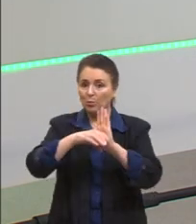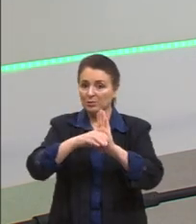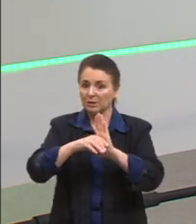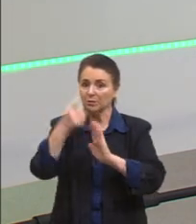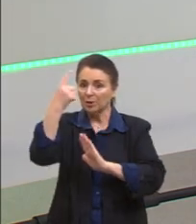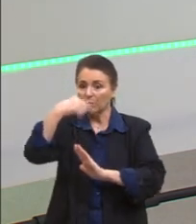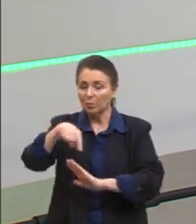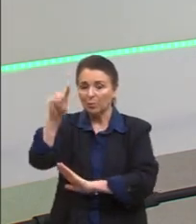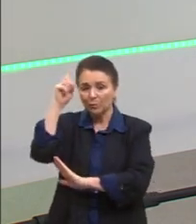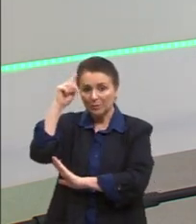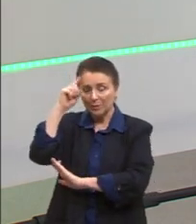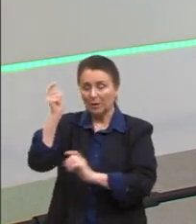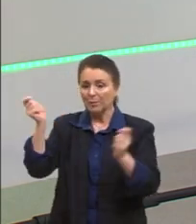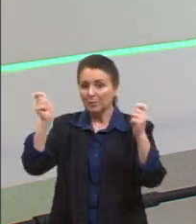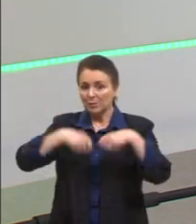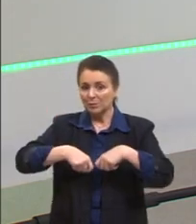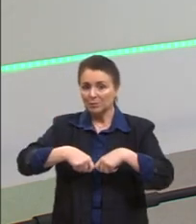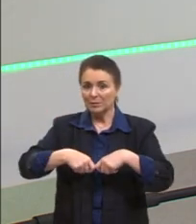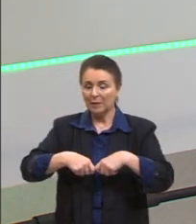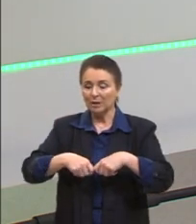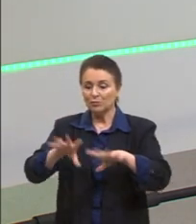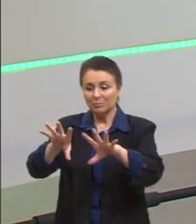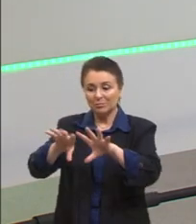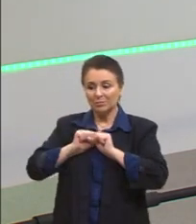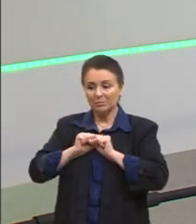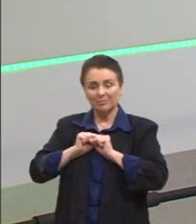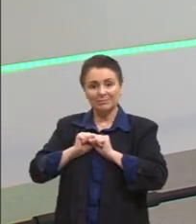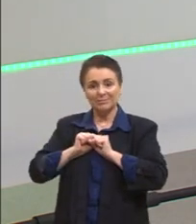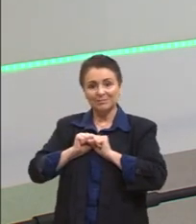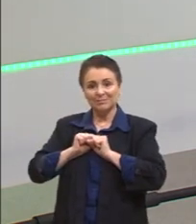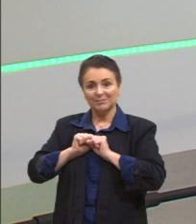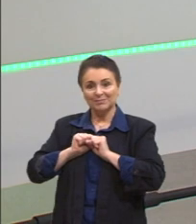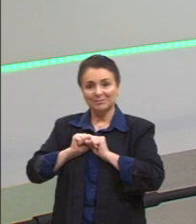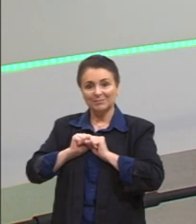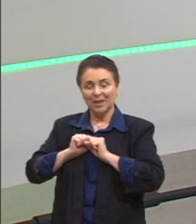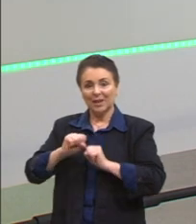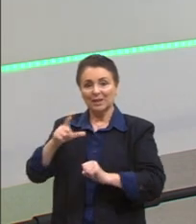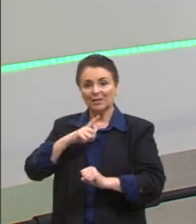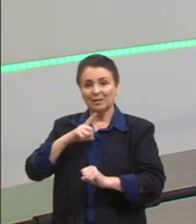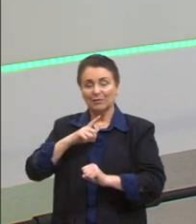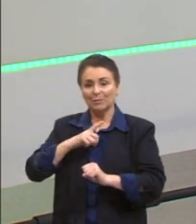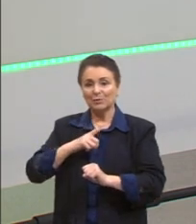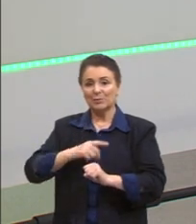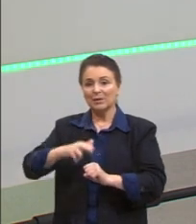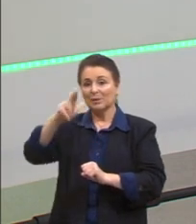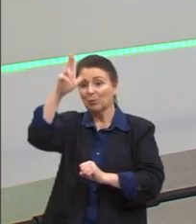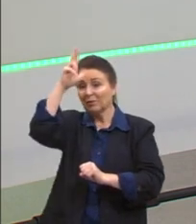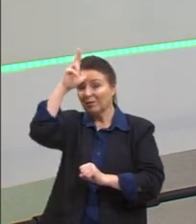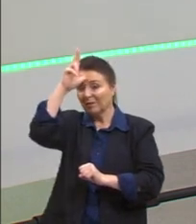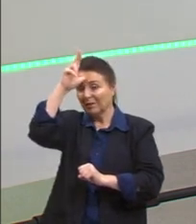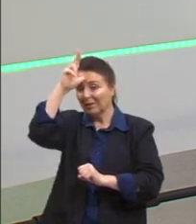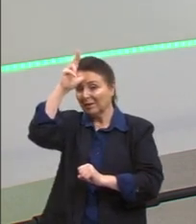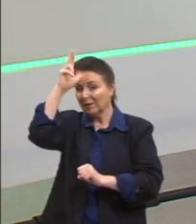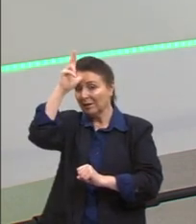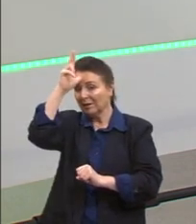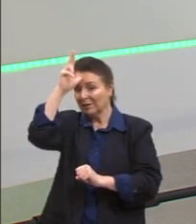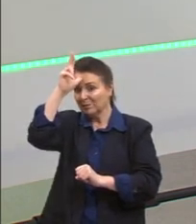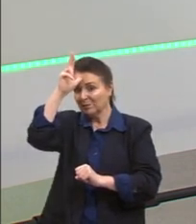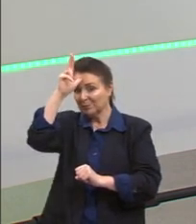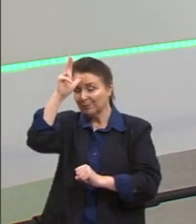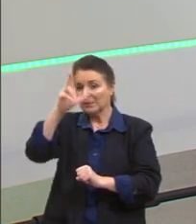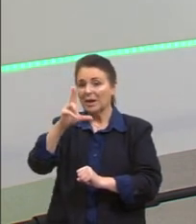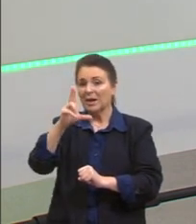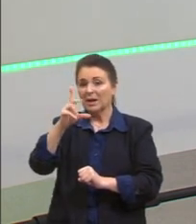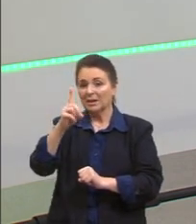que é essa possibilidade de apropriação. Aquilo que nós vimos lá no Dadaísmo com o Headmaid, pega um objeto, ressignifica ele,